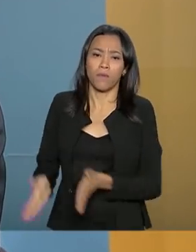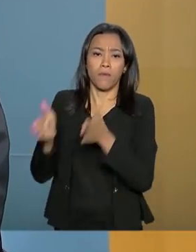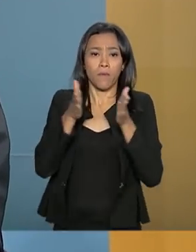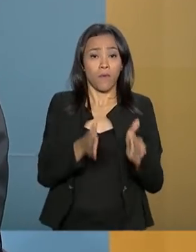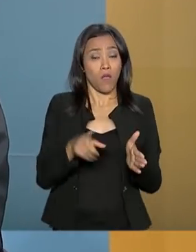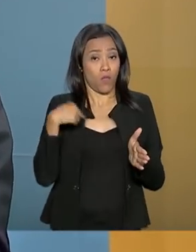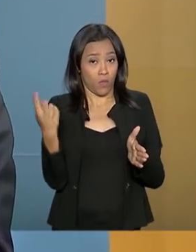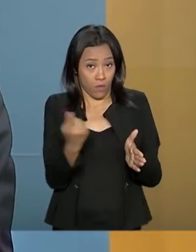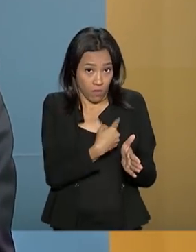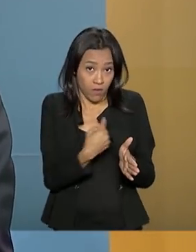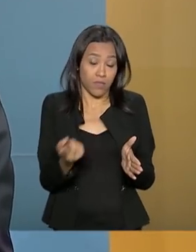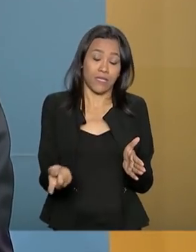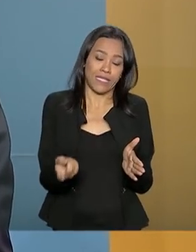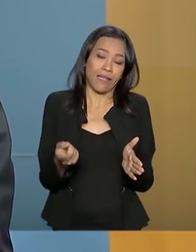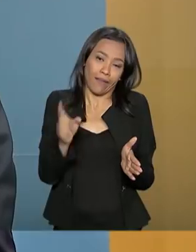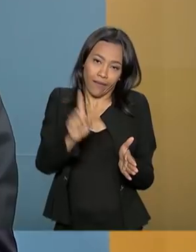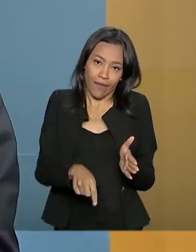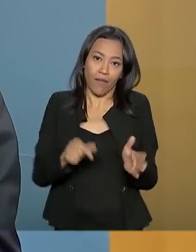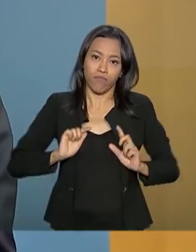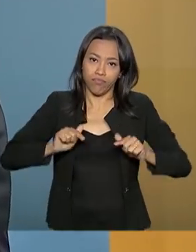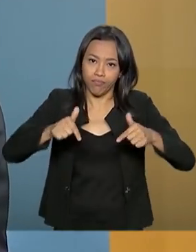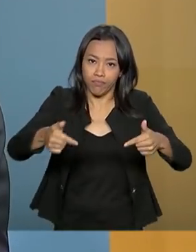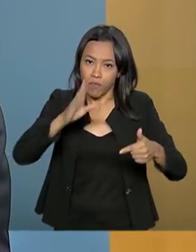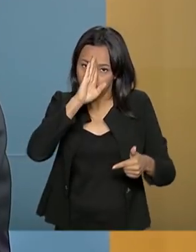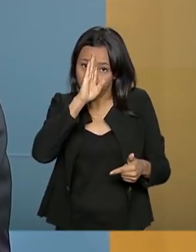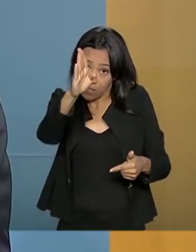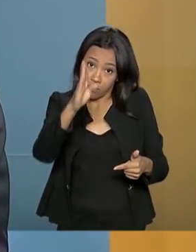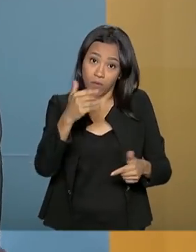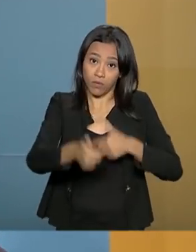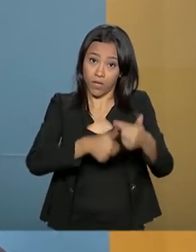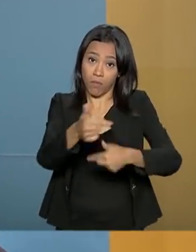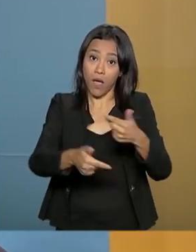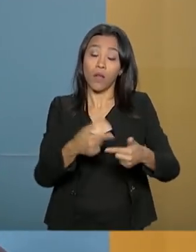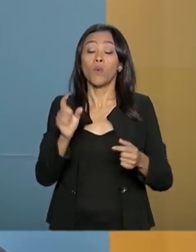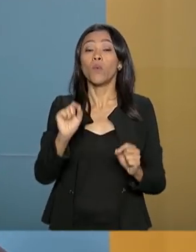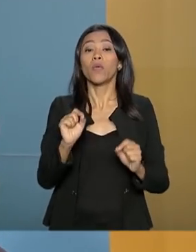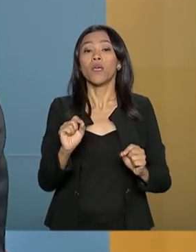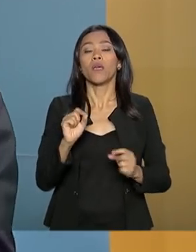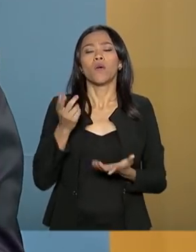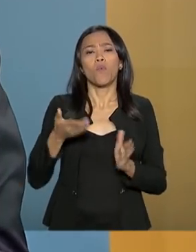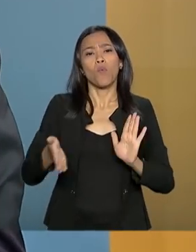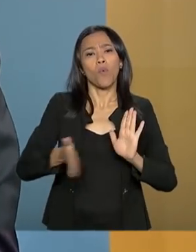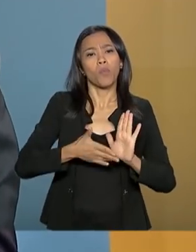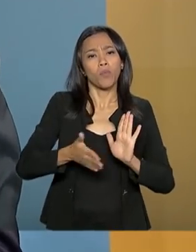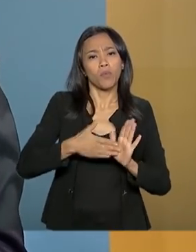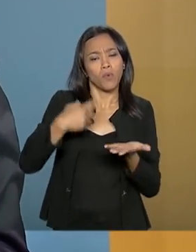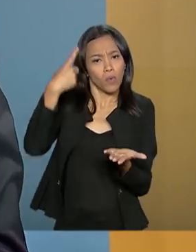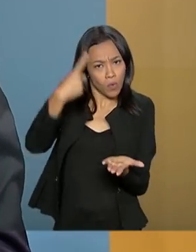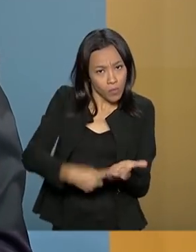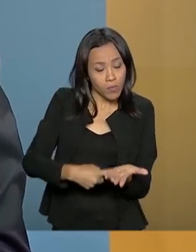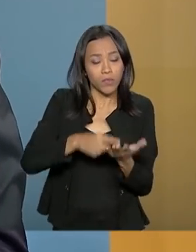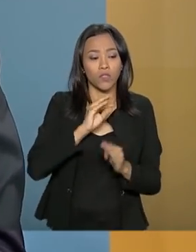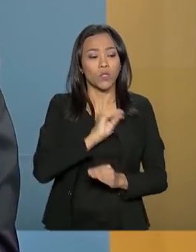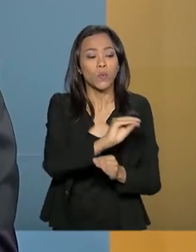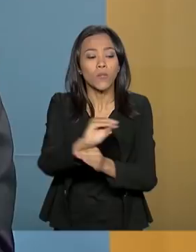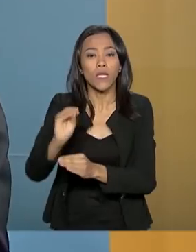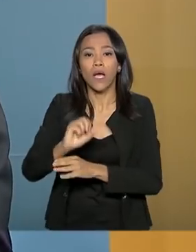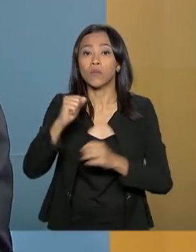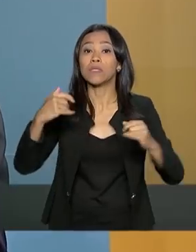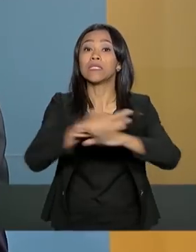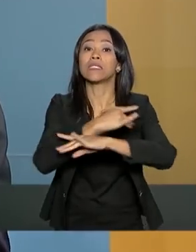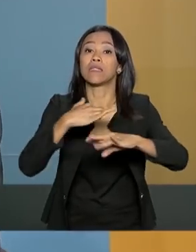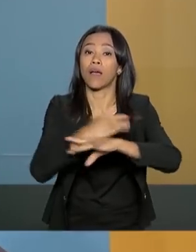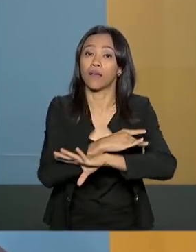como prioridade do Ministério uma agenda de qualidade ambiental urbana, que são temas relacionados àquelas